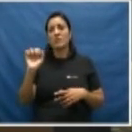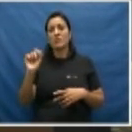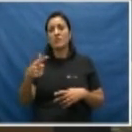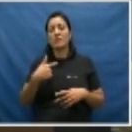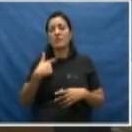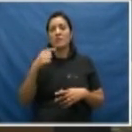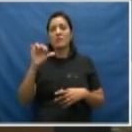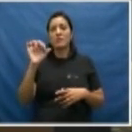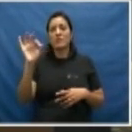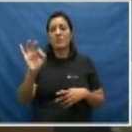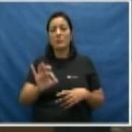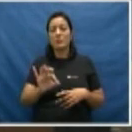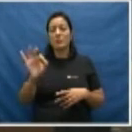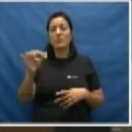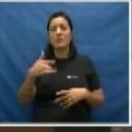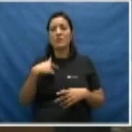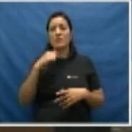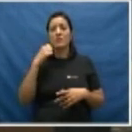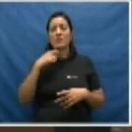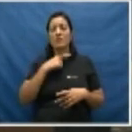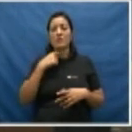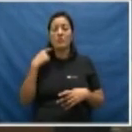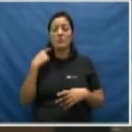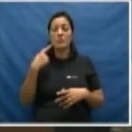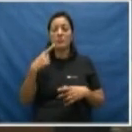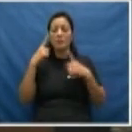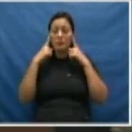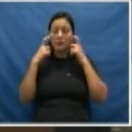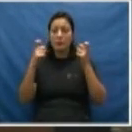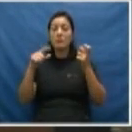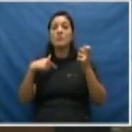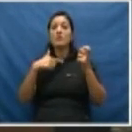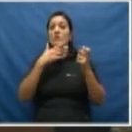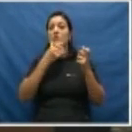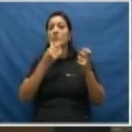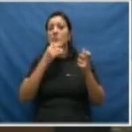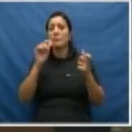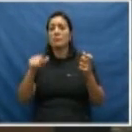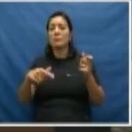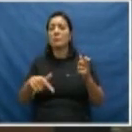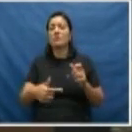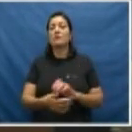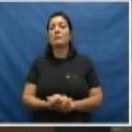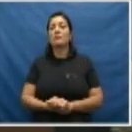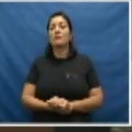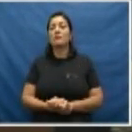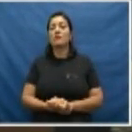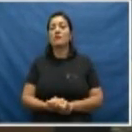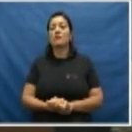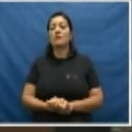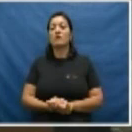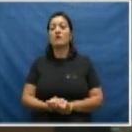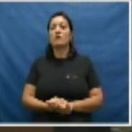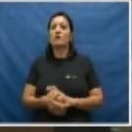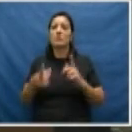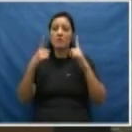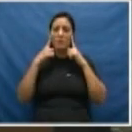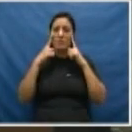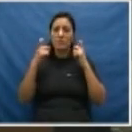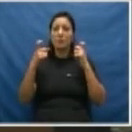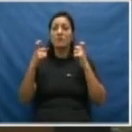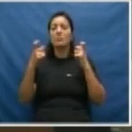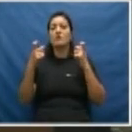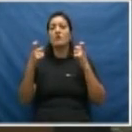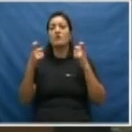90% dessas mortes violentas ocorrem com homens. Evidentemente, as formas mais violentas, o